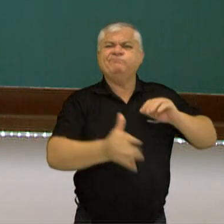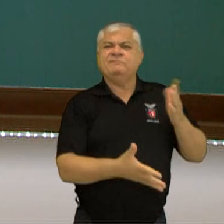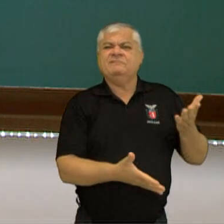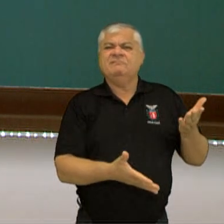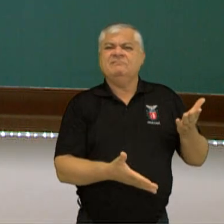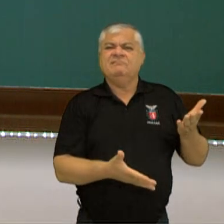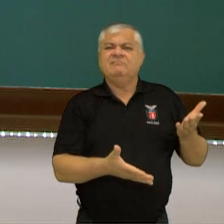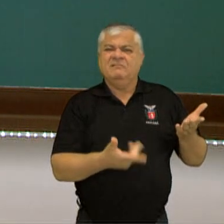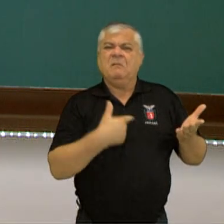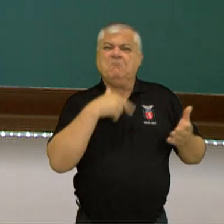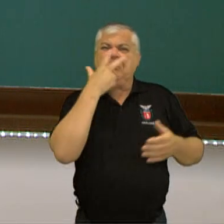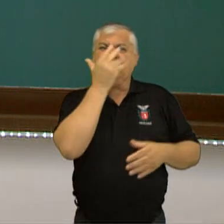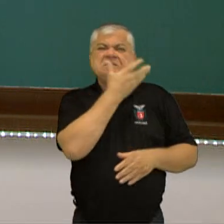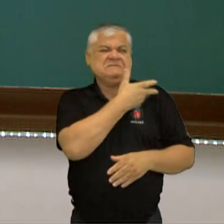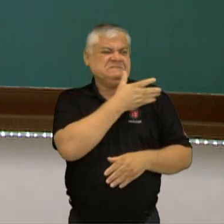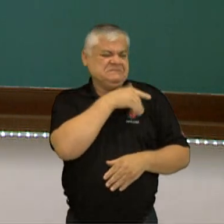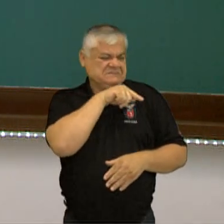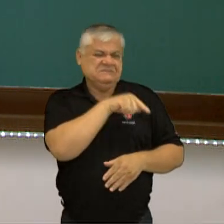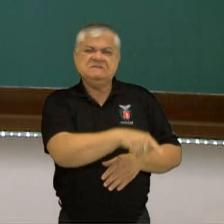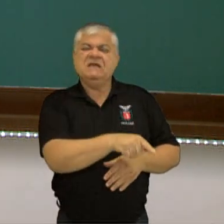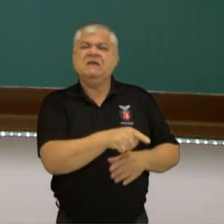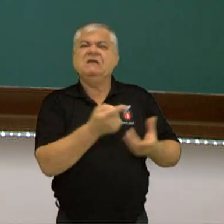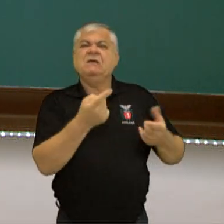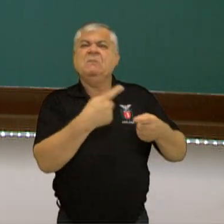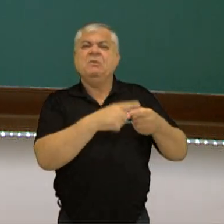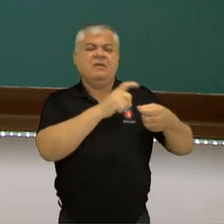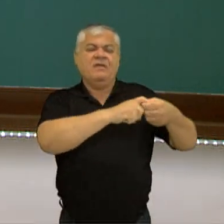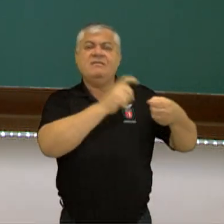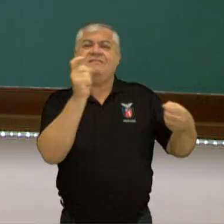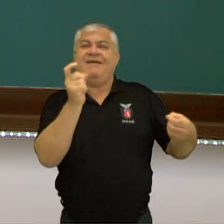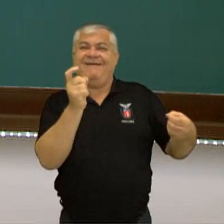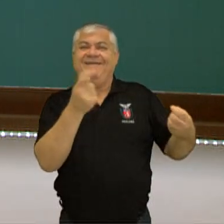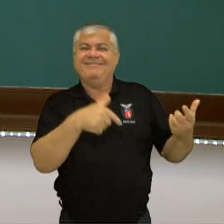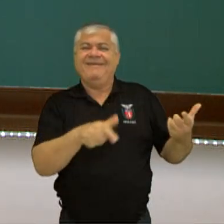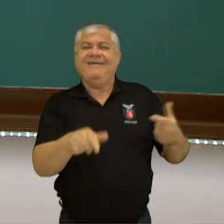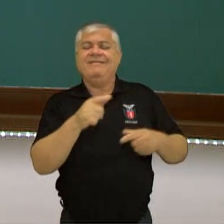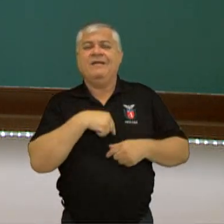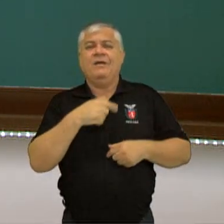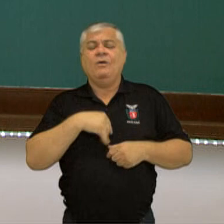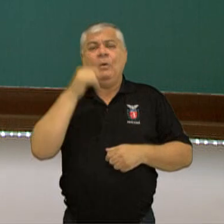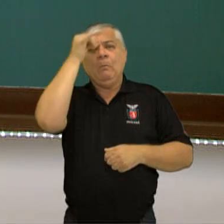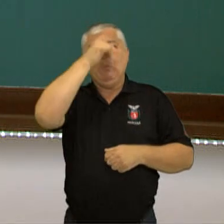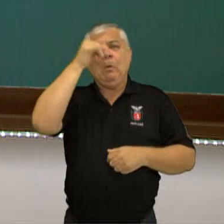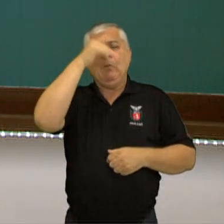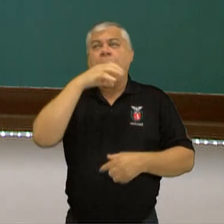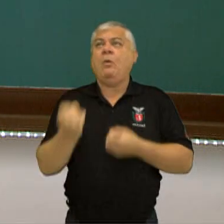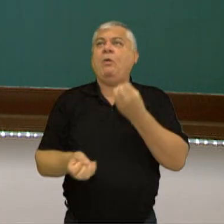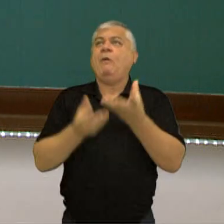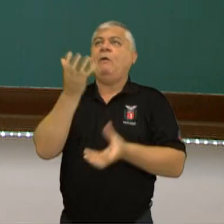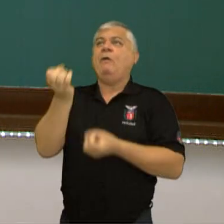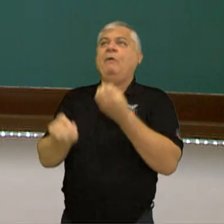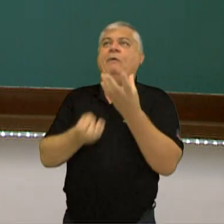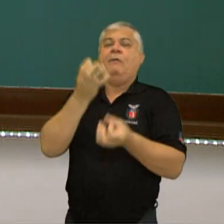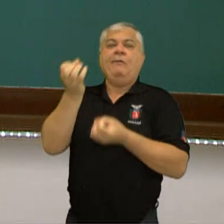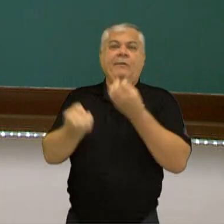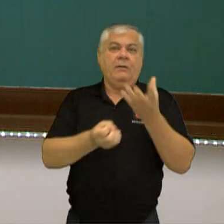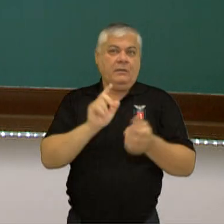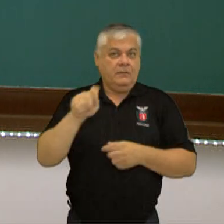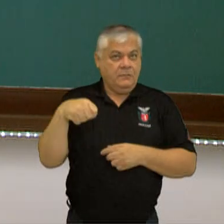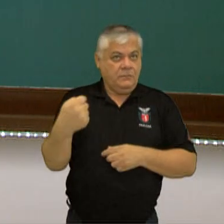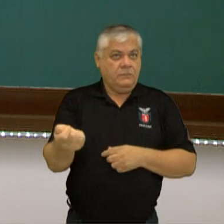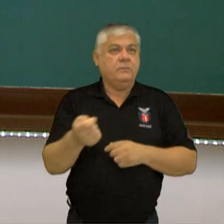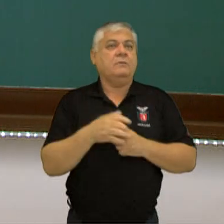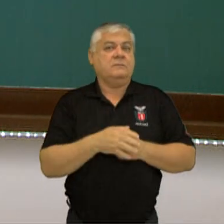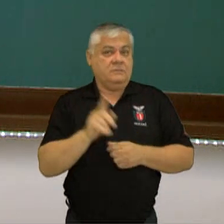ficar dentro da figura do bobo da corte ali, né? Principal motivo ali, tá? Então o